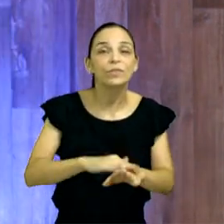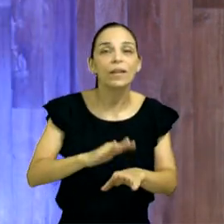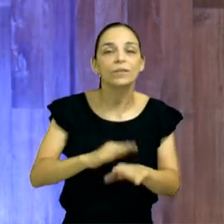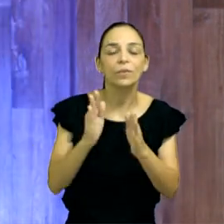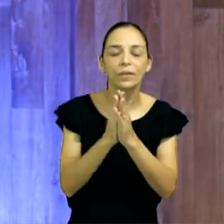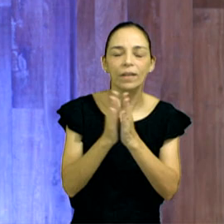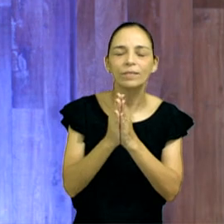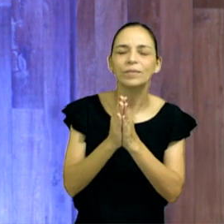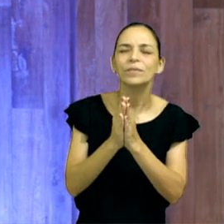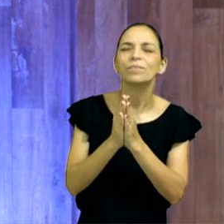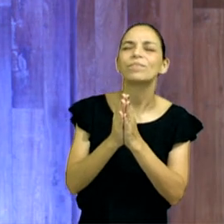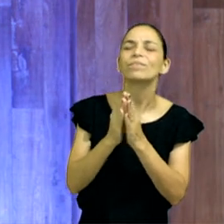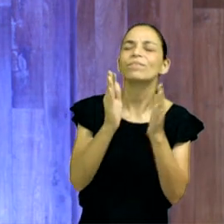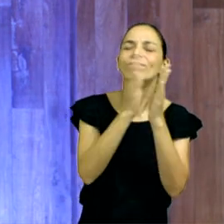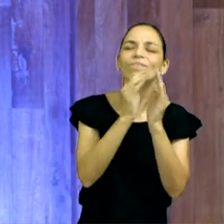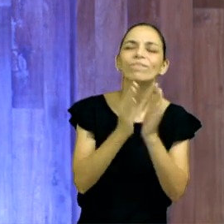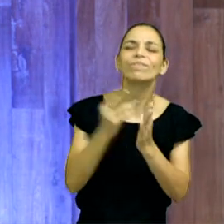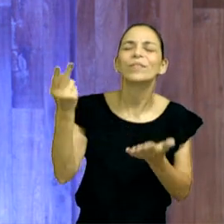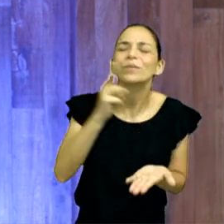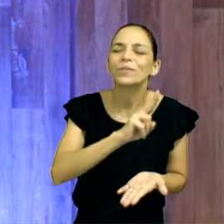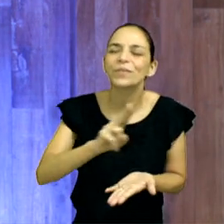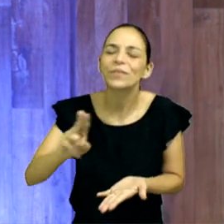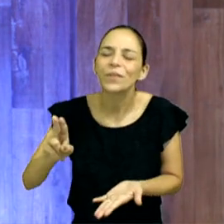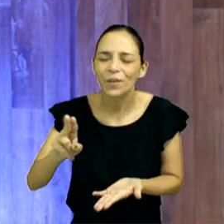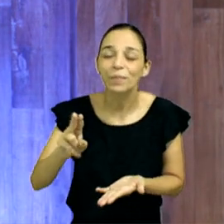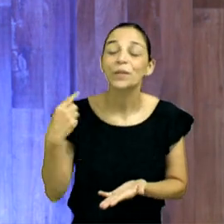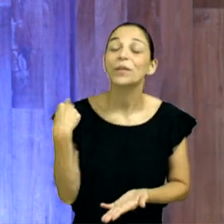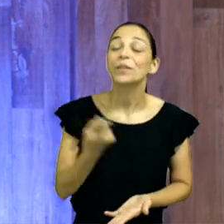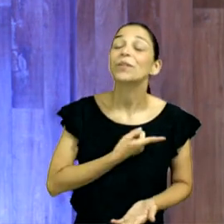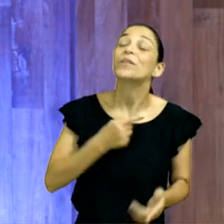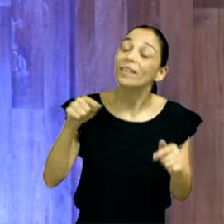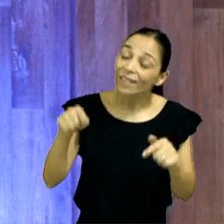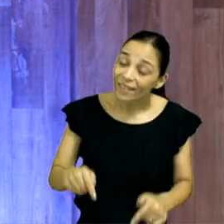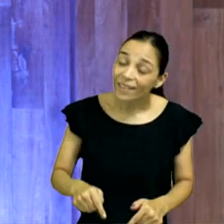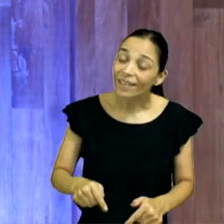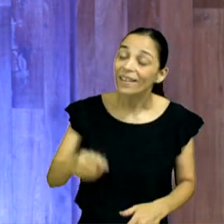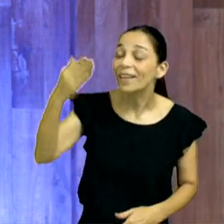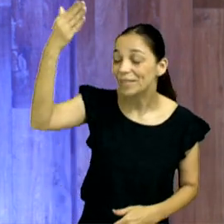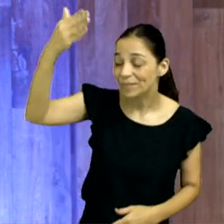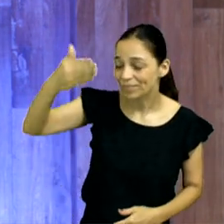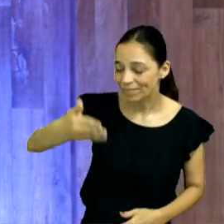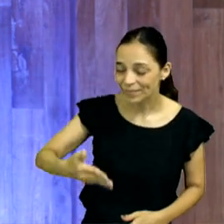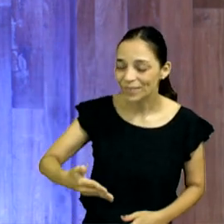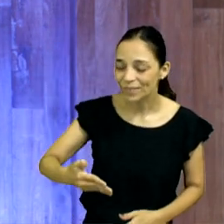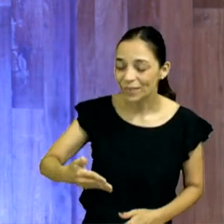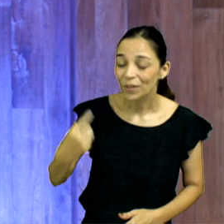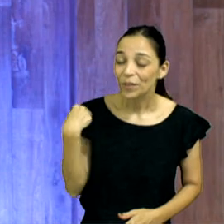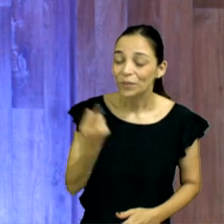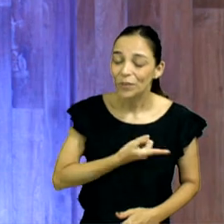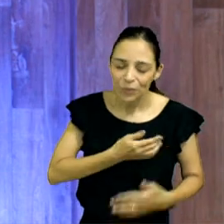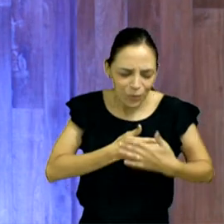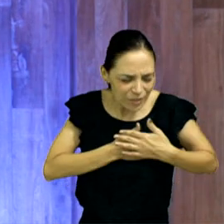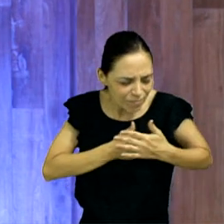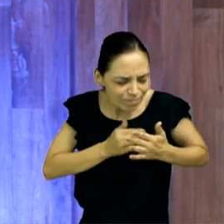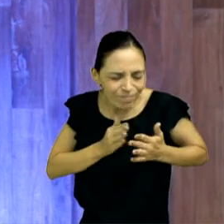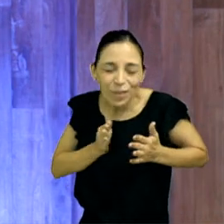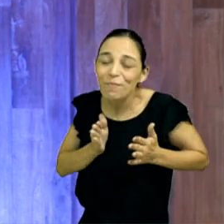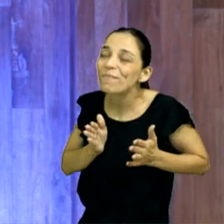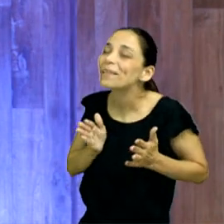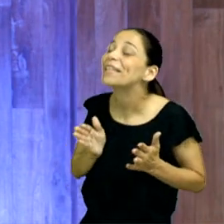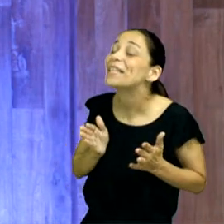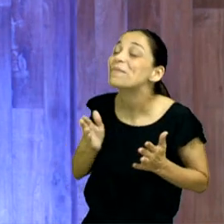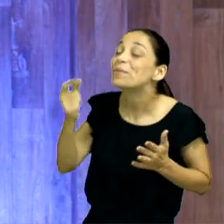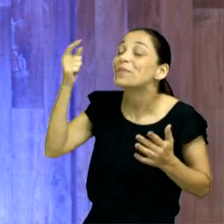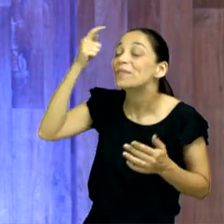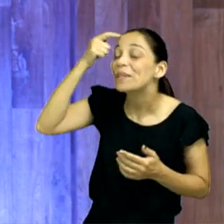Louvado seja o teu nome, Senhor, eis-nos aqui mais uma vez, diante de ti. Abrimos o nosso coração, e agora também a